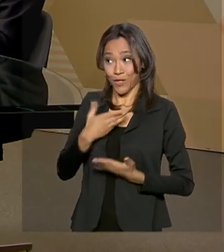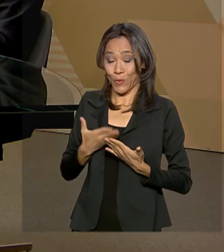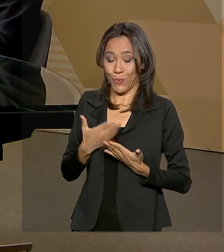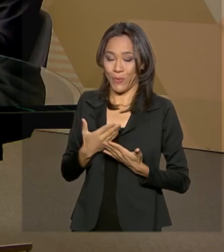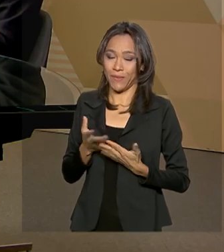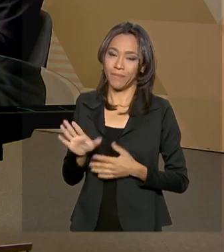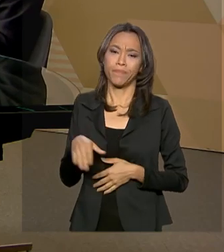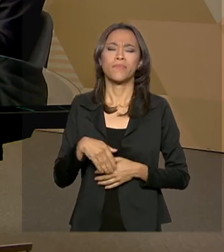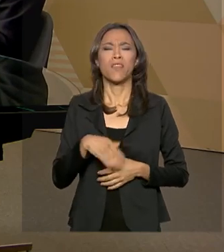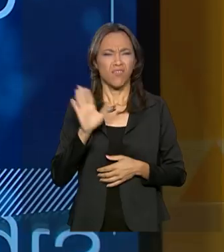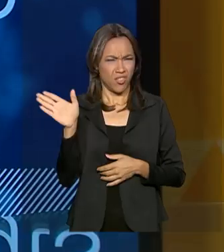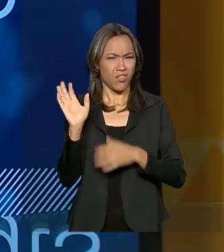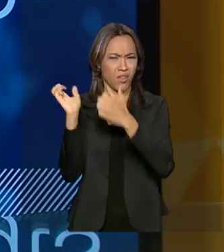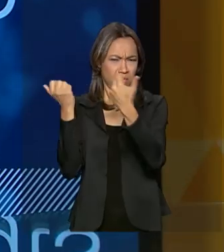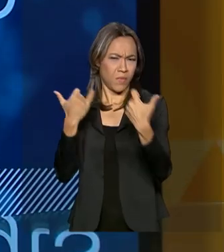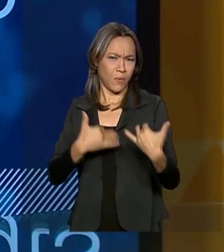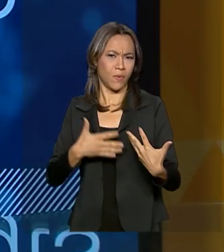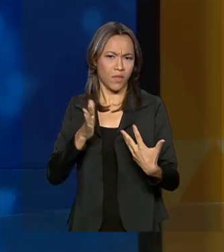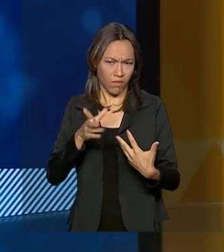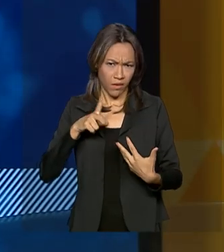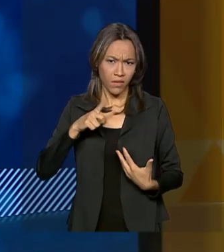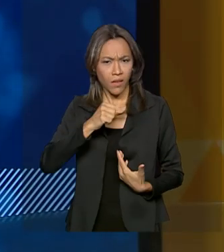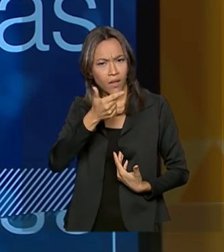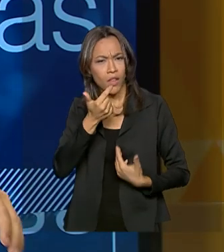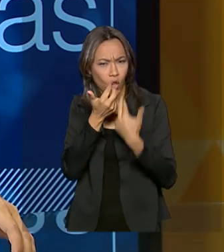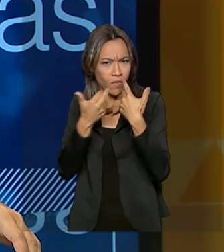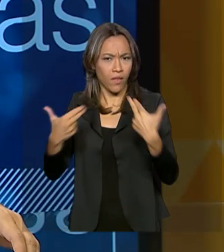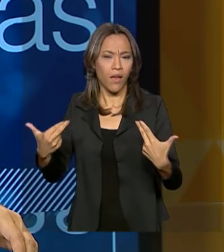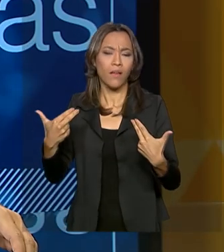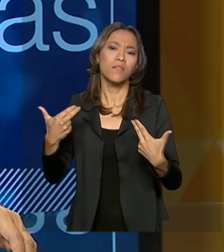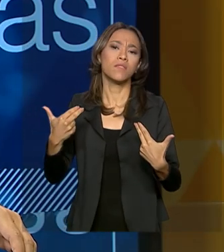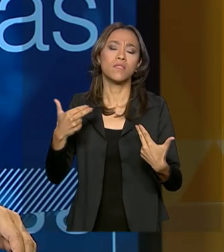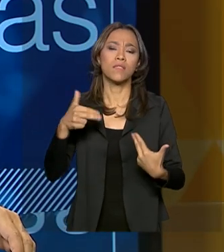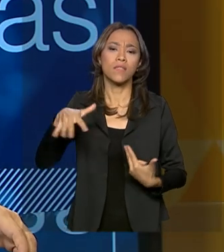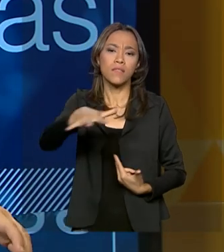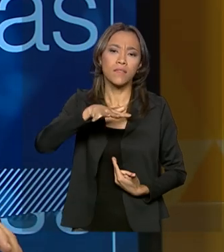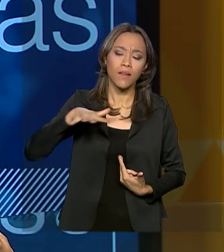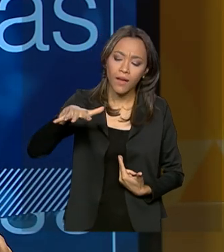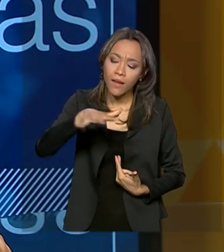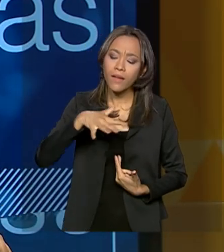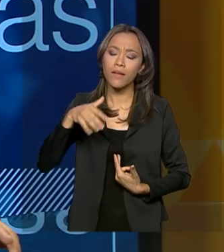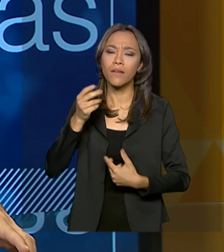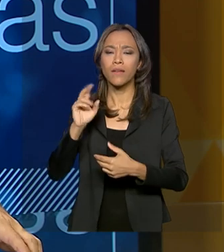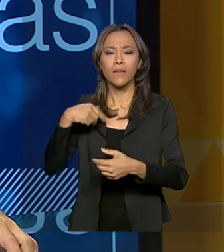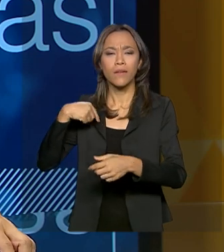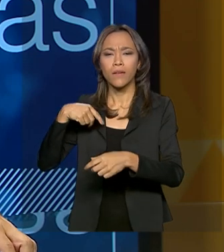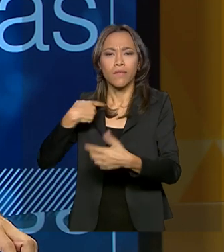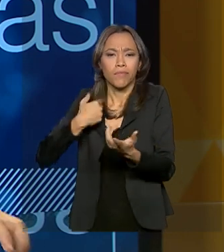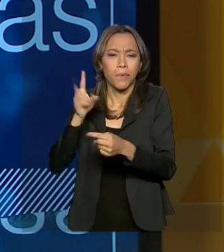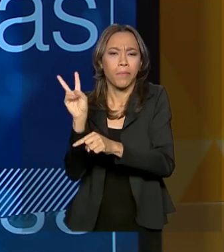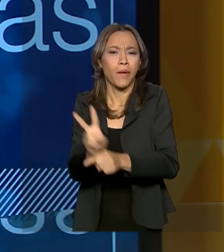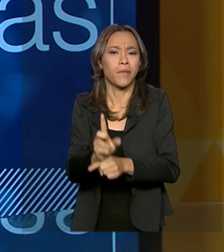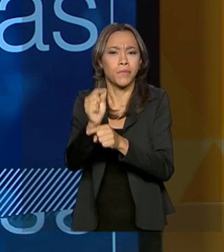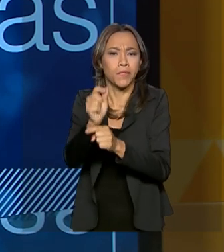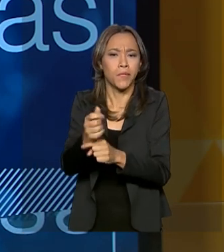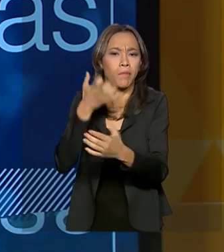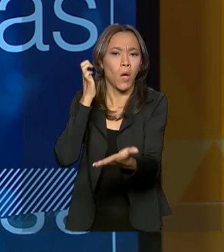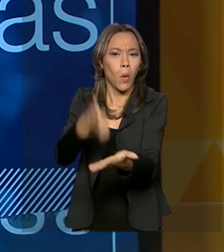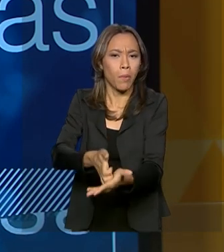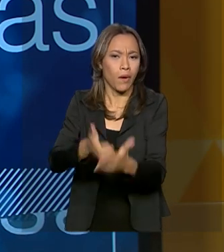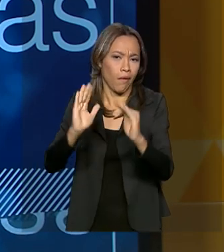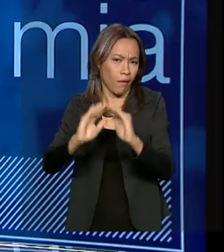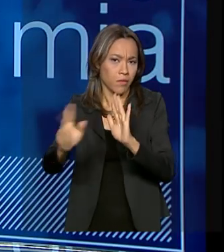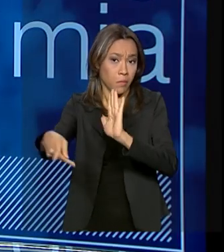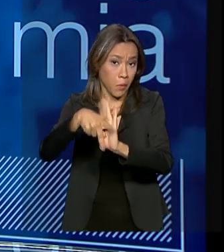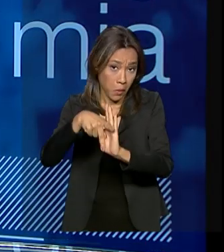De uma certa forma, o senhor já falou. E vai ter mais alguma novidade ainda em relação a essa questão do crédito para casa própria, a questão dos